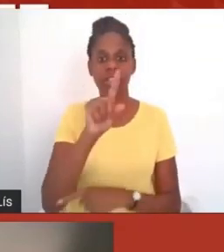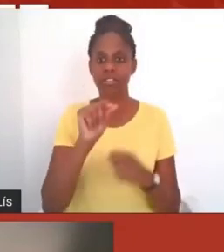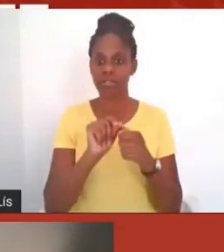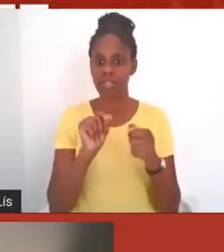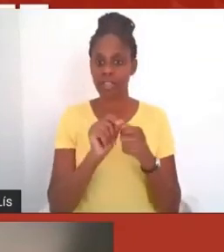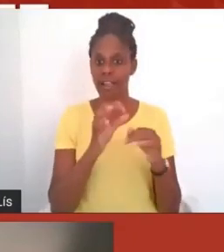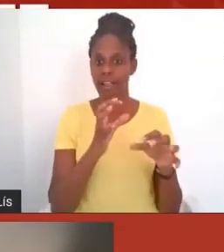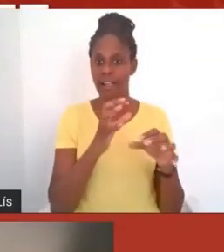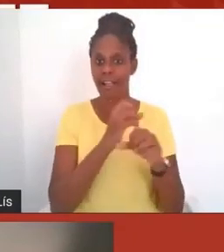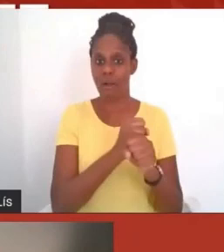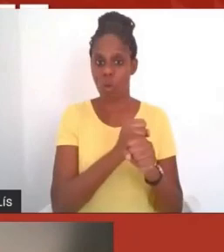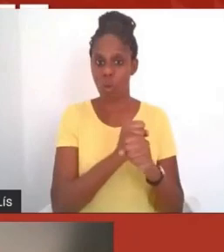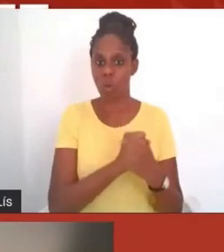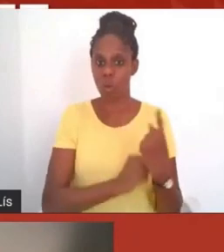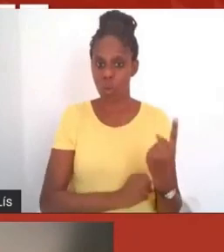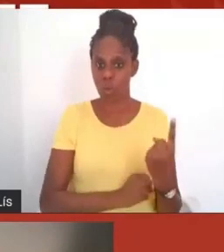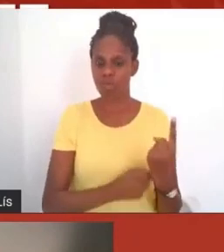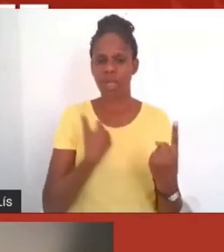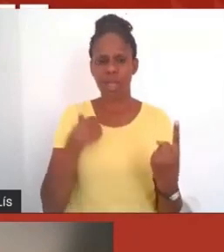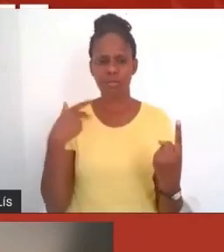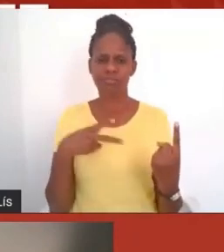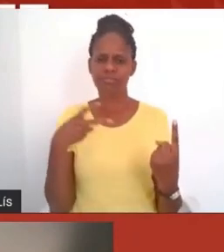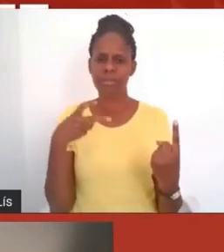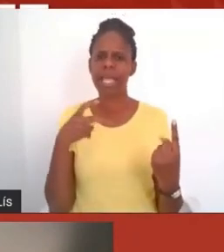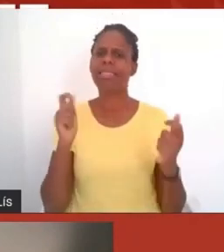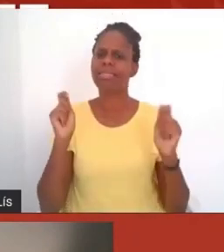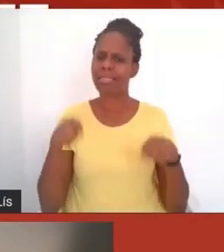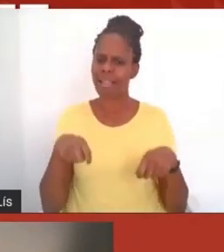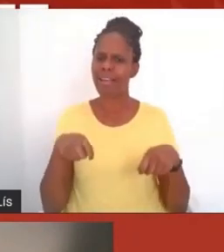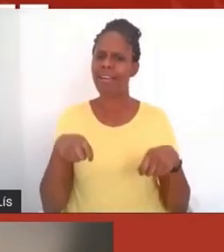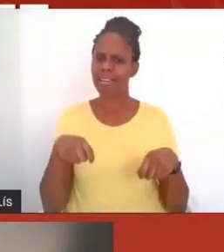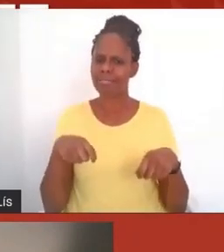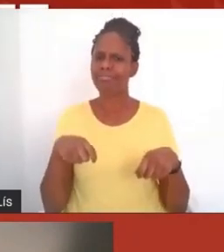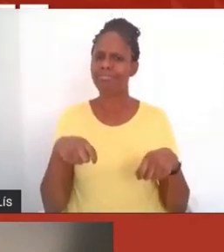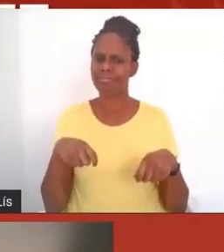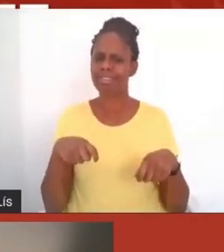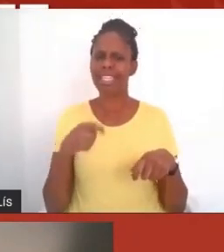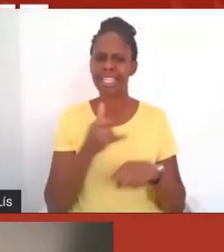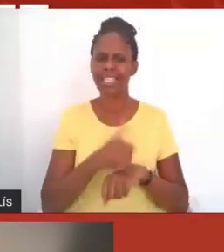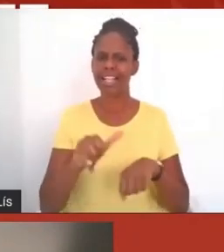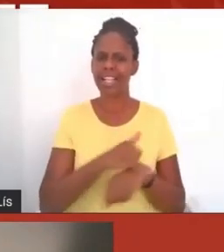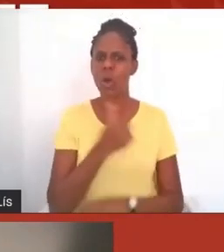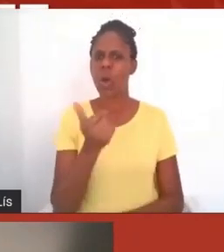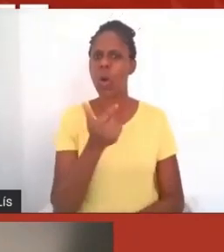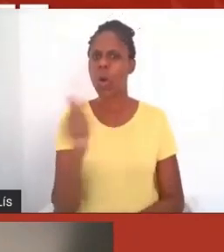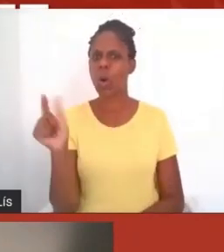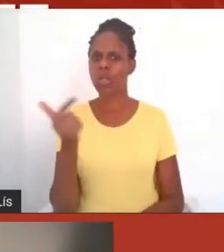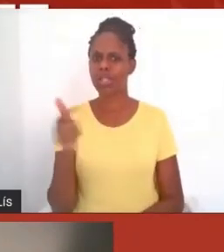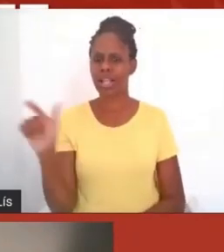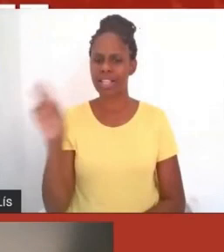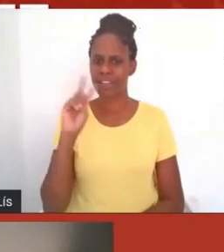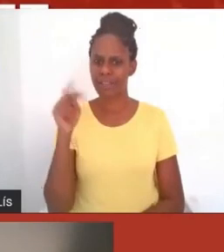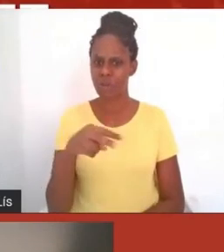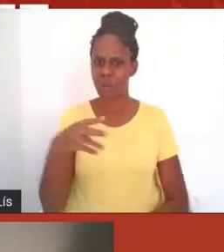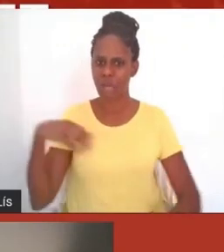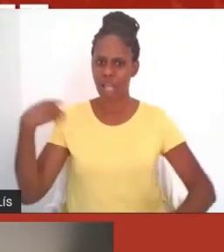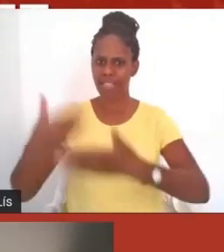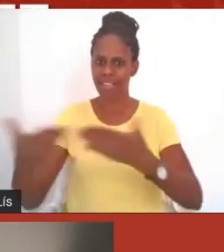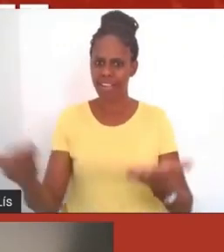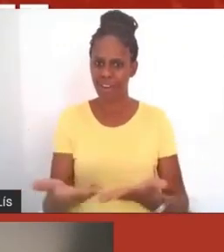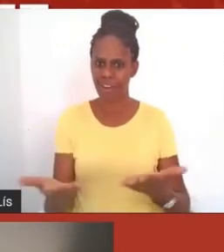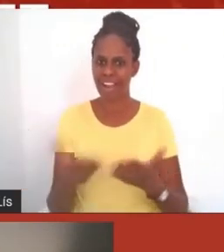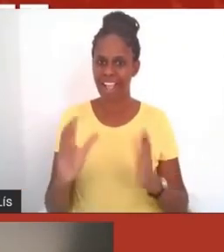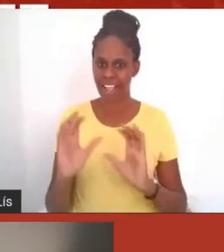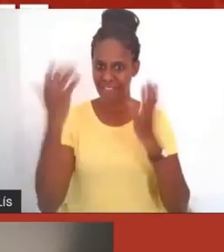eu vejo que é possível ainda mais além disso colocar essas outras estratégias que a gente viu até agora aqui no nosso evento